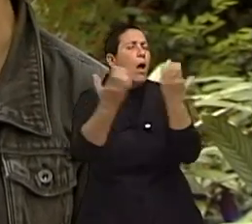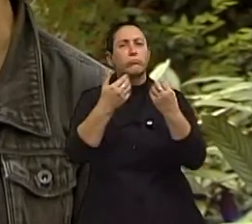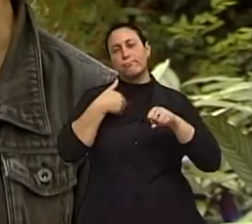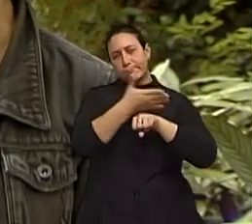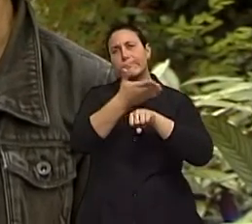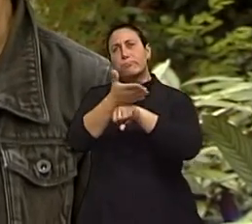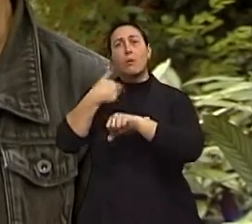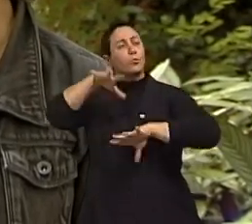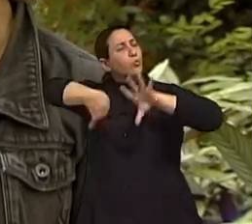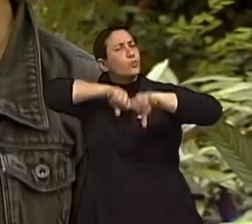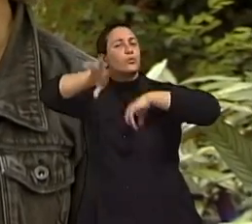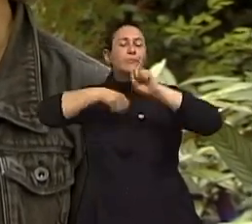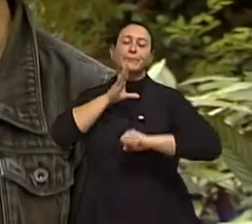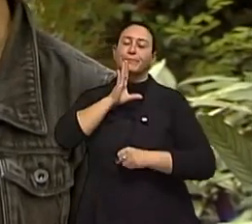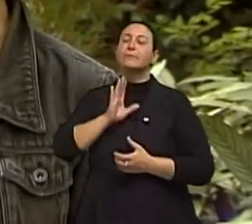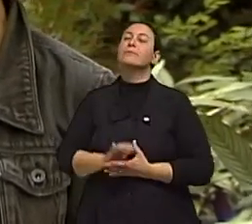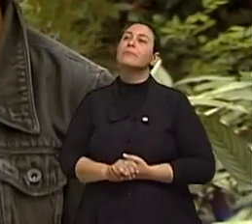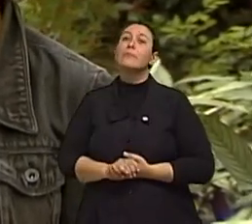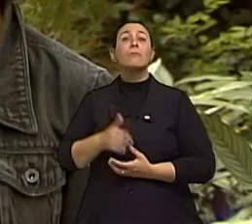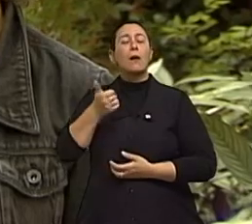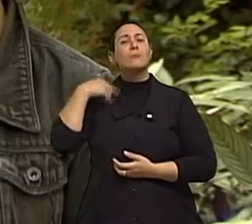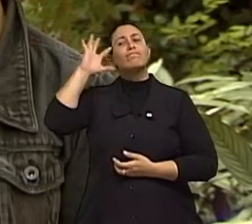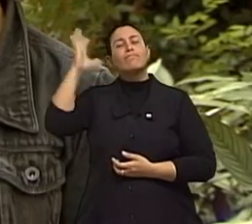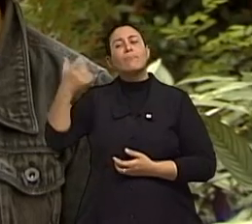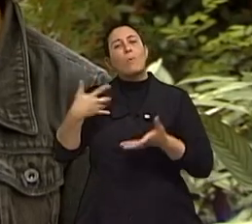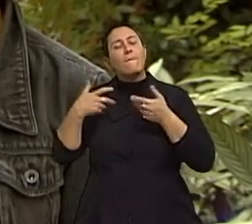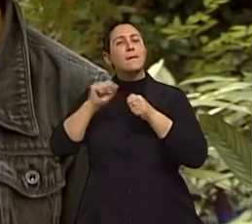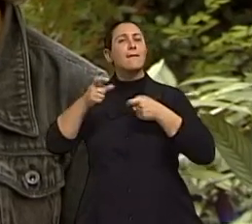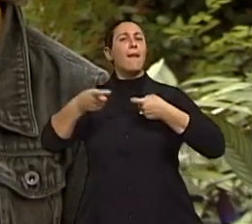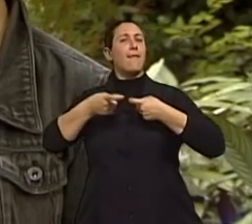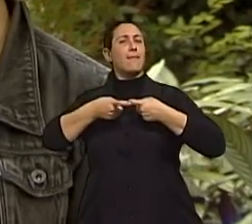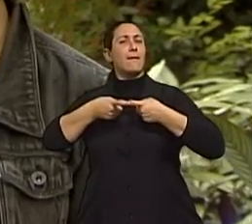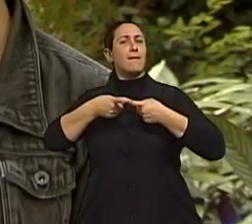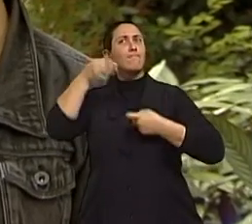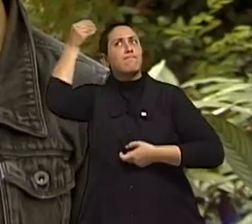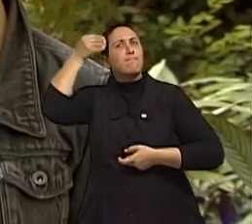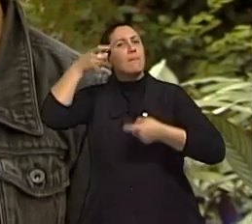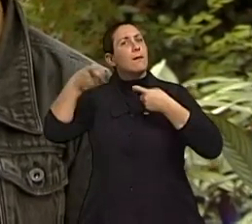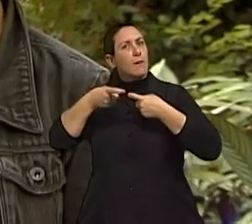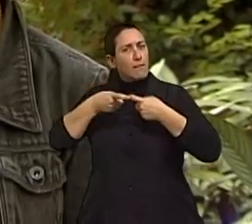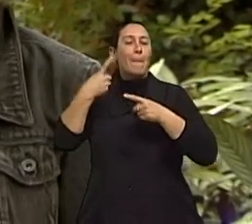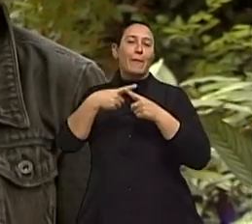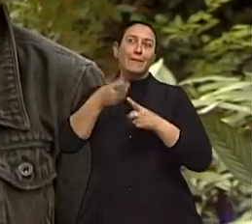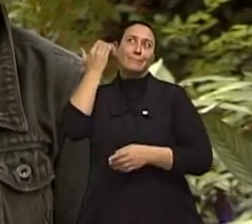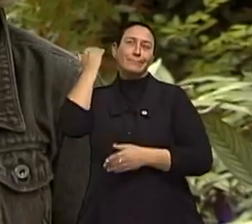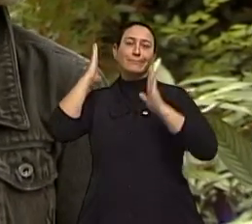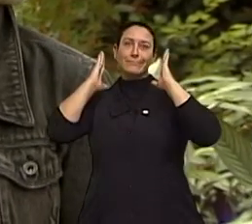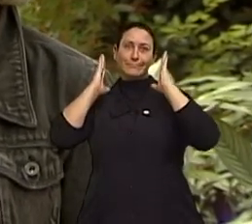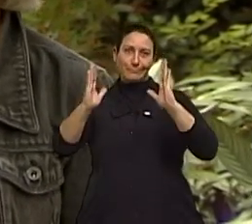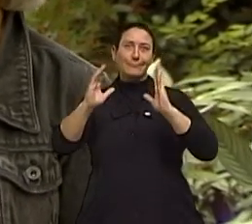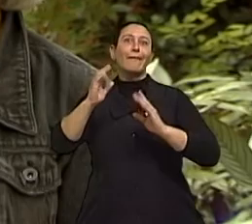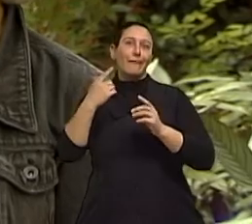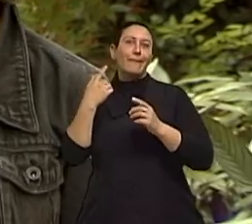conhecimento. Então, me preparei para fazer clínica, e comecei a fazer clínica, porque era o que me permitia, nos bons tempos da CRT,